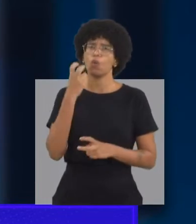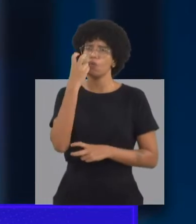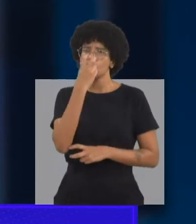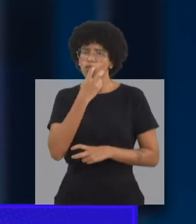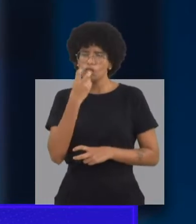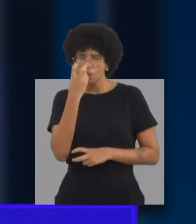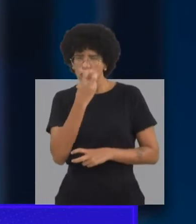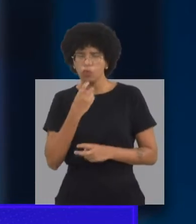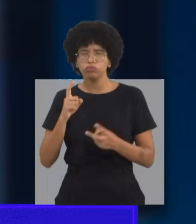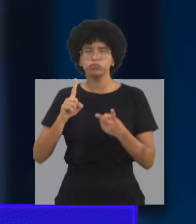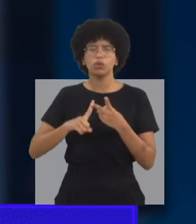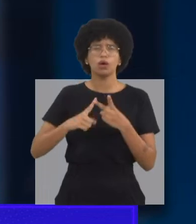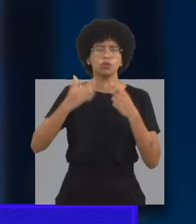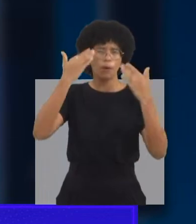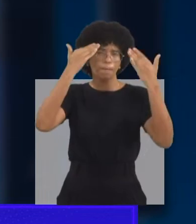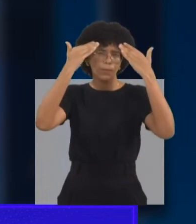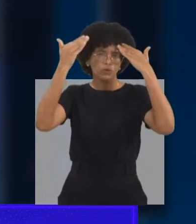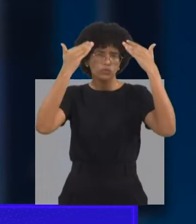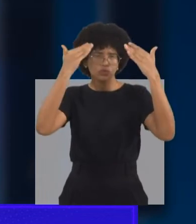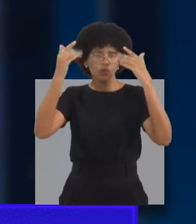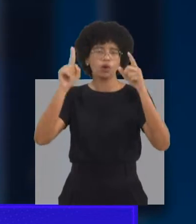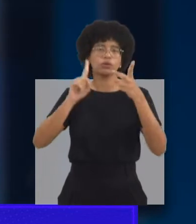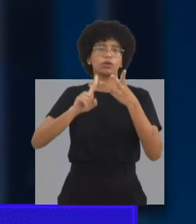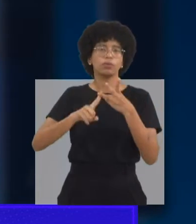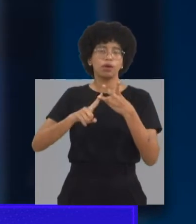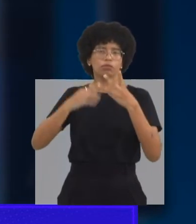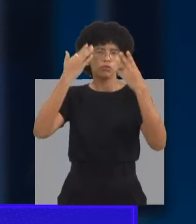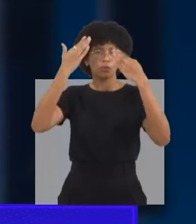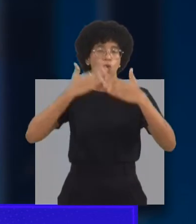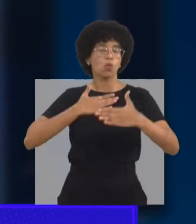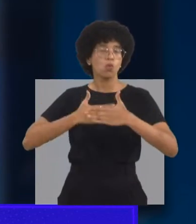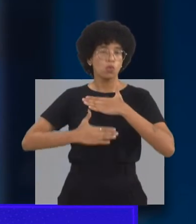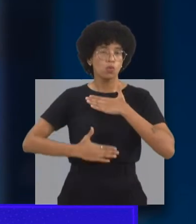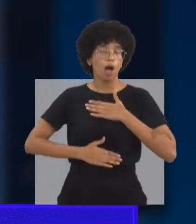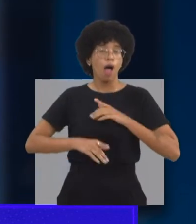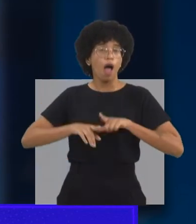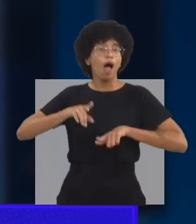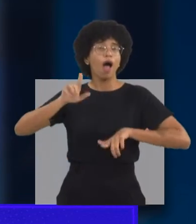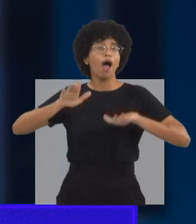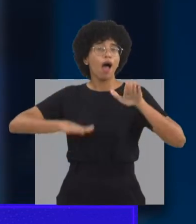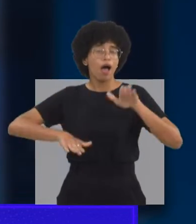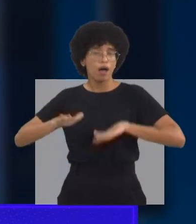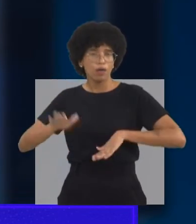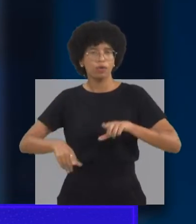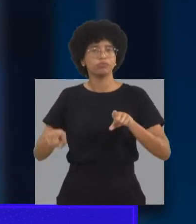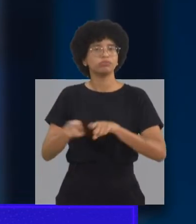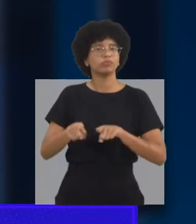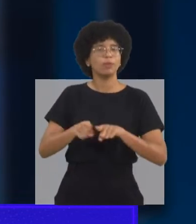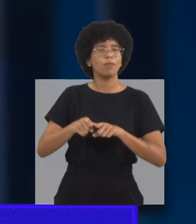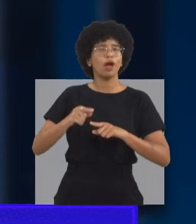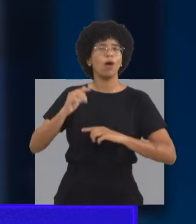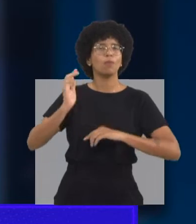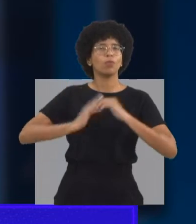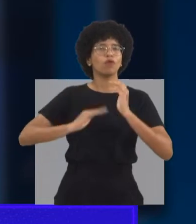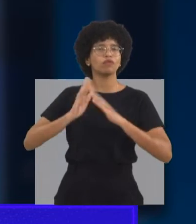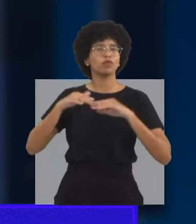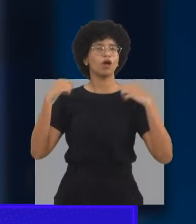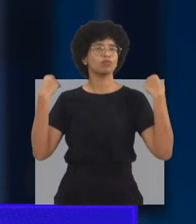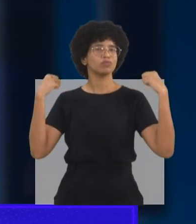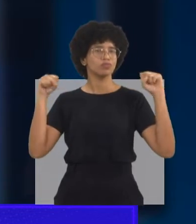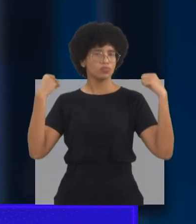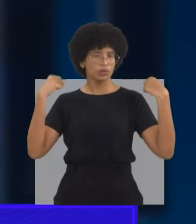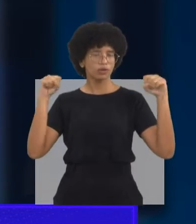ocupacional, não é só o fonodiólogo, é uma equipe multidisciplinar porque as necessidades elas são amplas, elas são